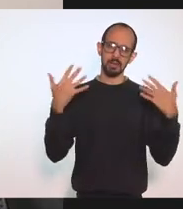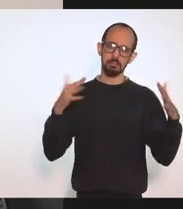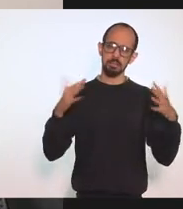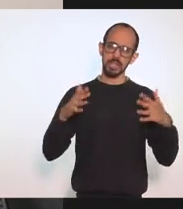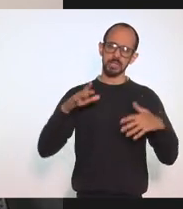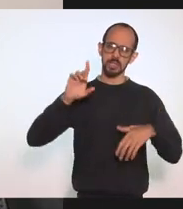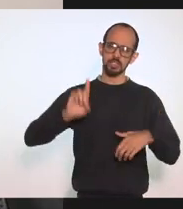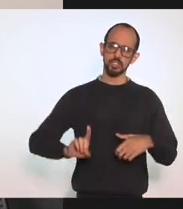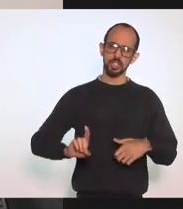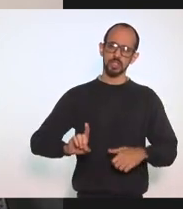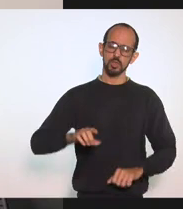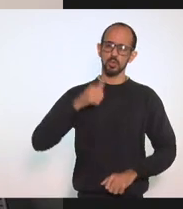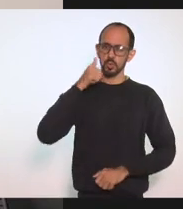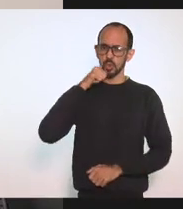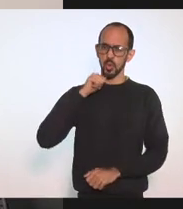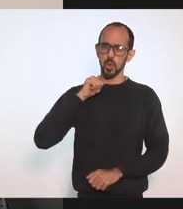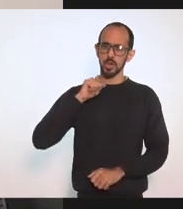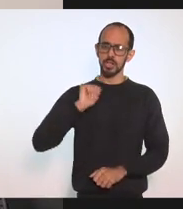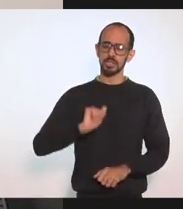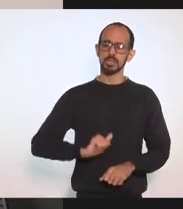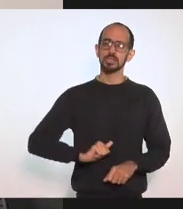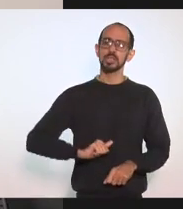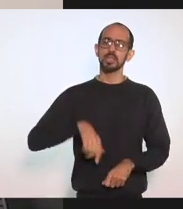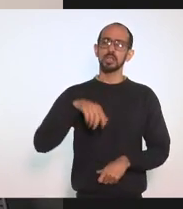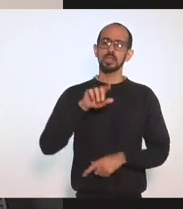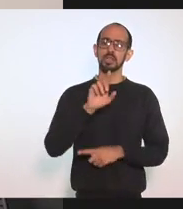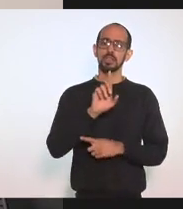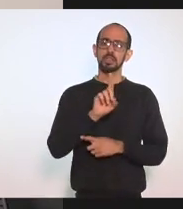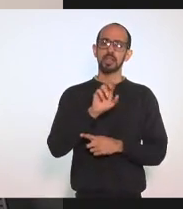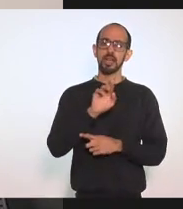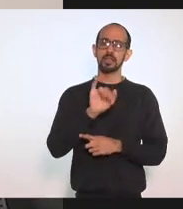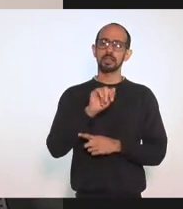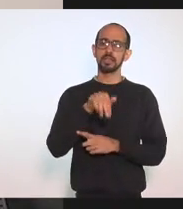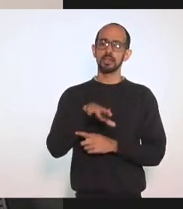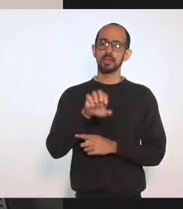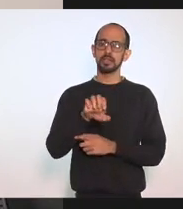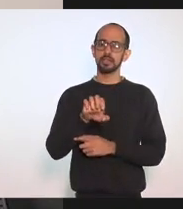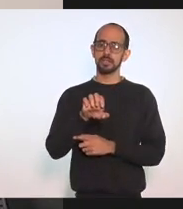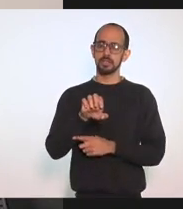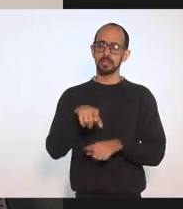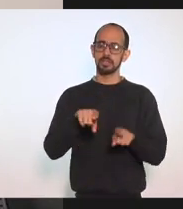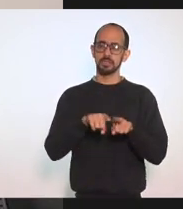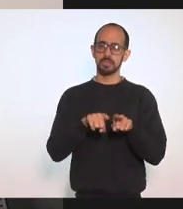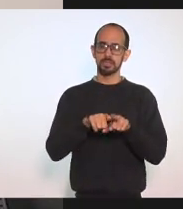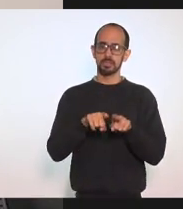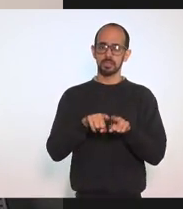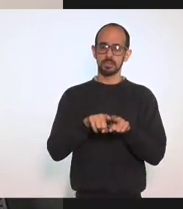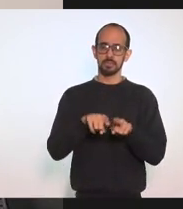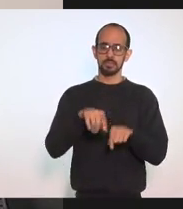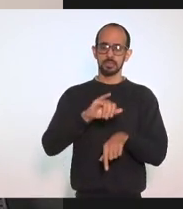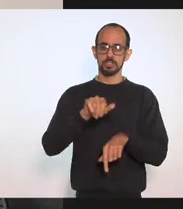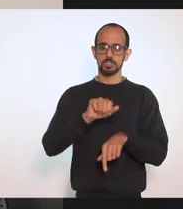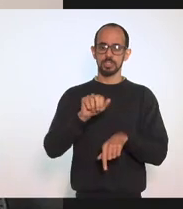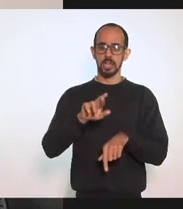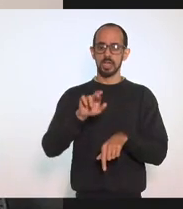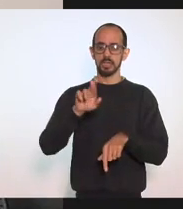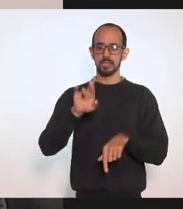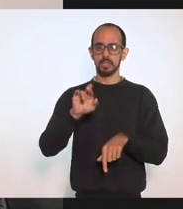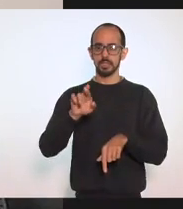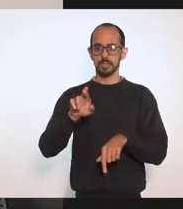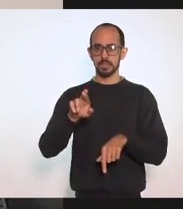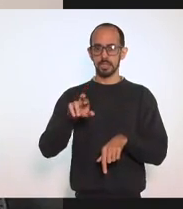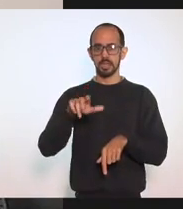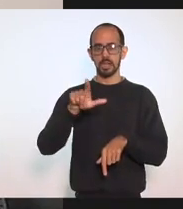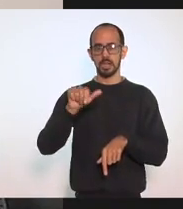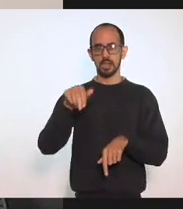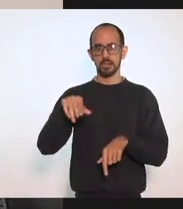diretoras Damiane Carme De Almeida Franco Da CEMEI Jair Landim Nádia Mara